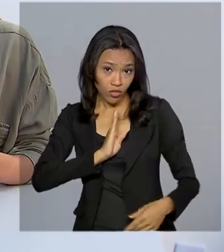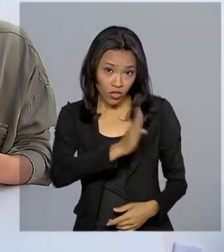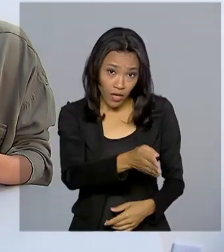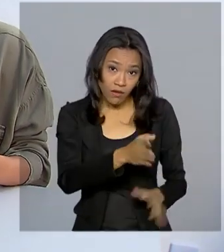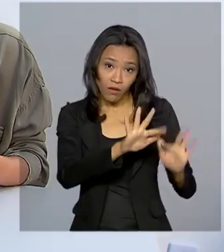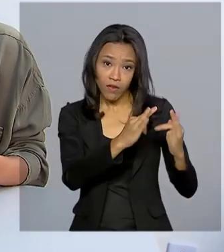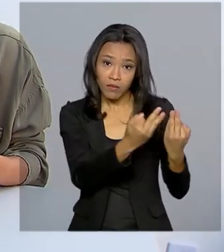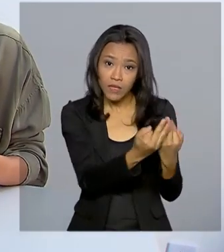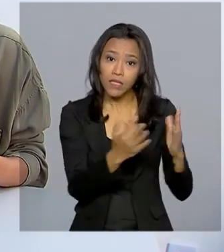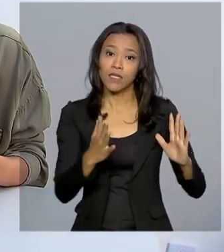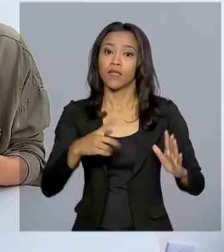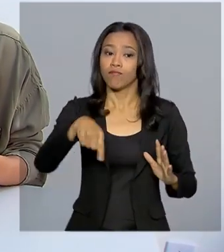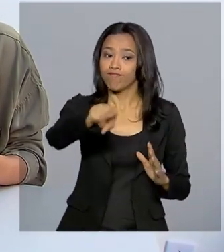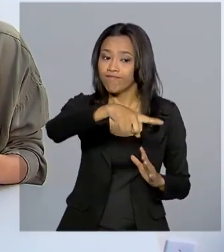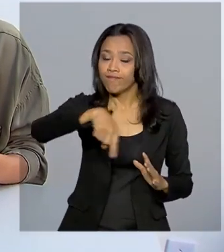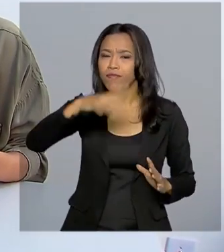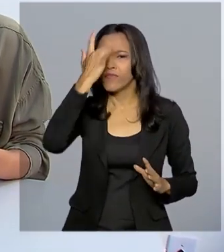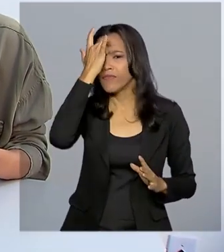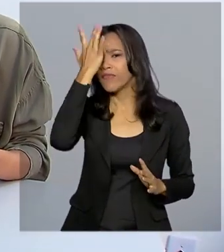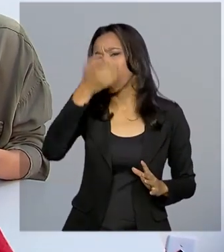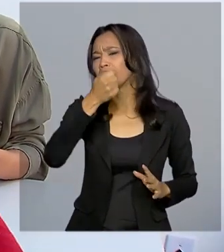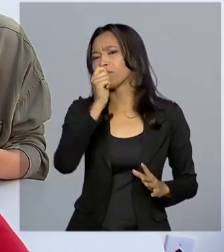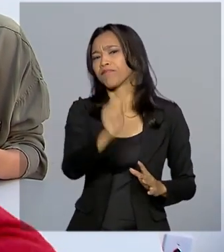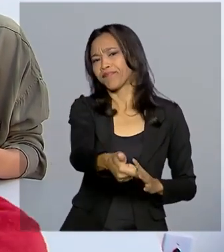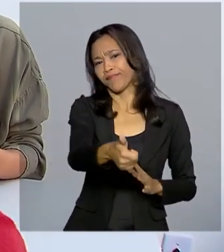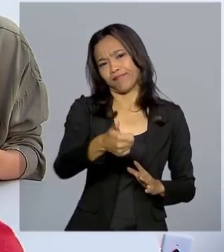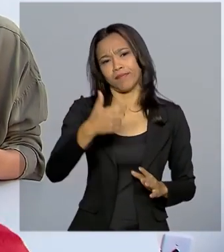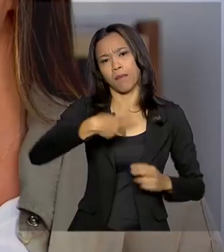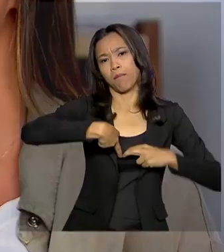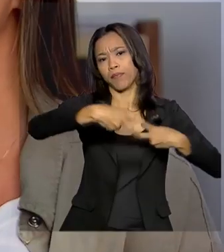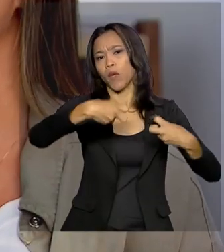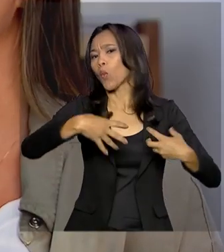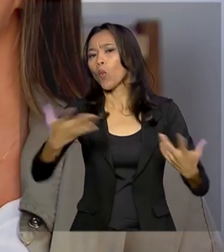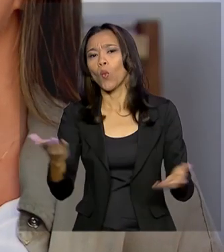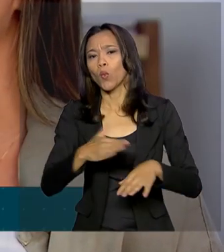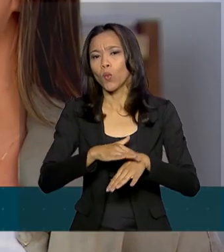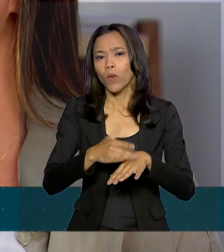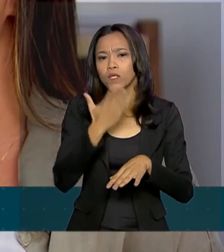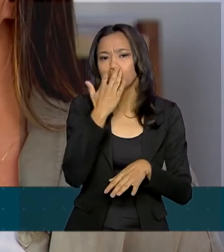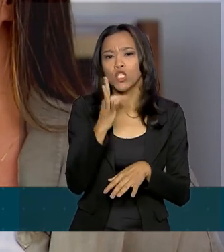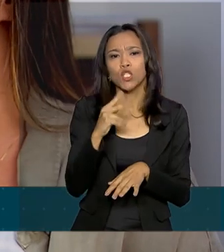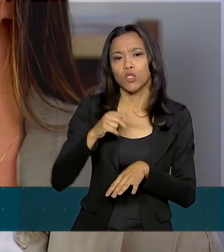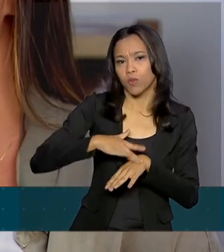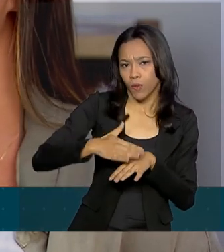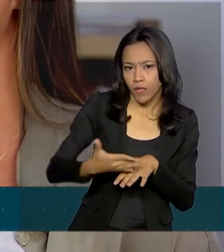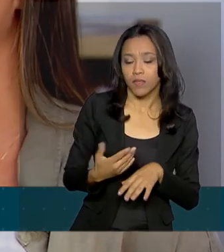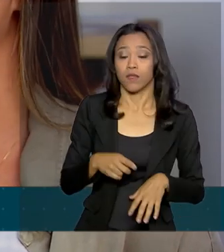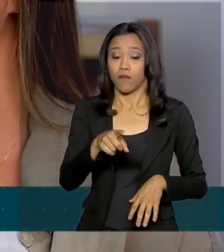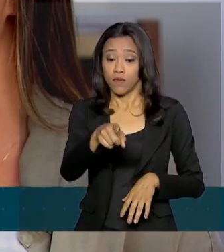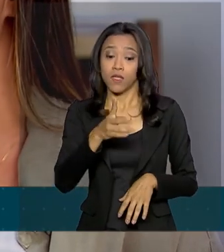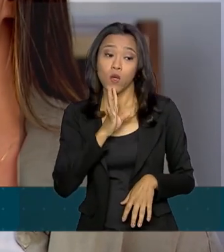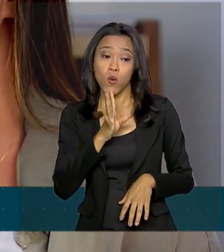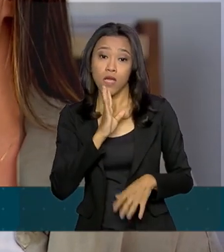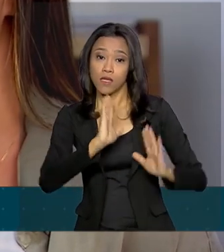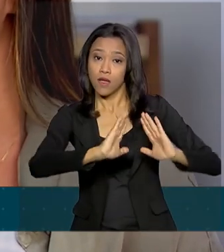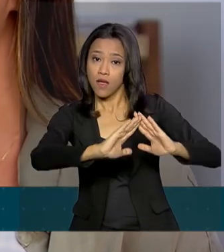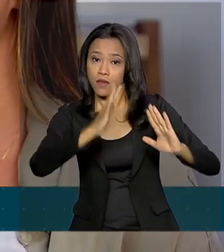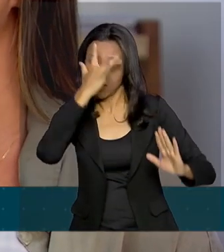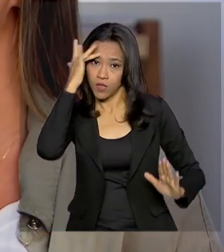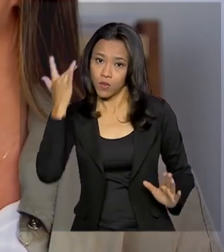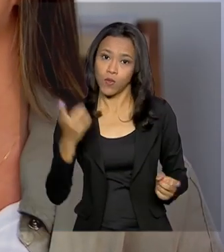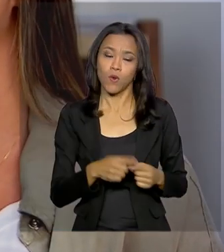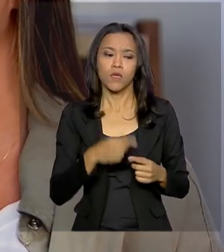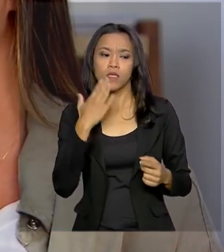familiares facilita o diagnóstico e o tratamento. Você conhece a realidade da pessoa, da casa da pessoa,